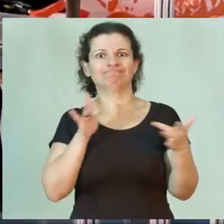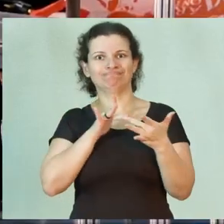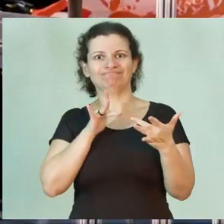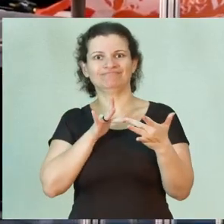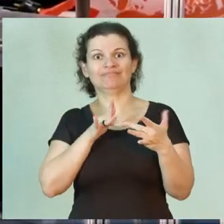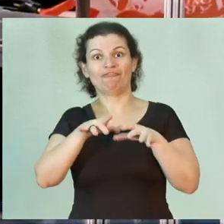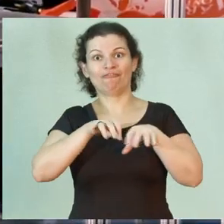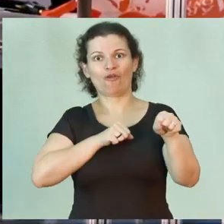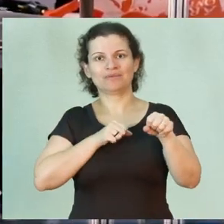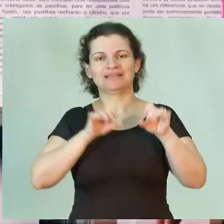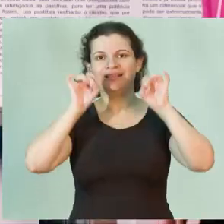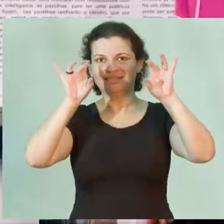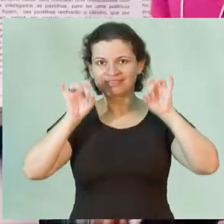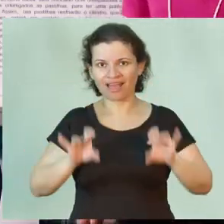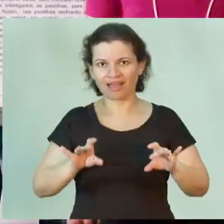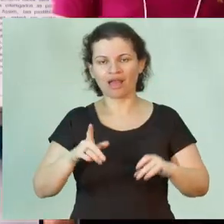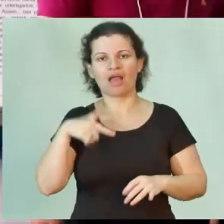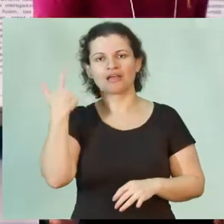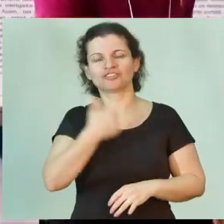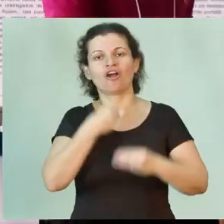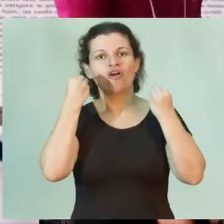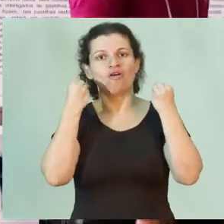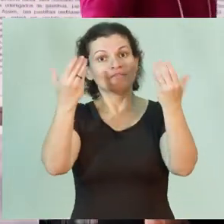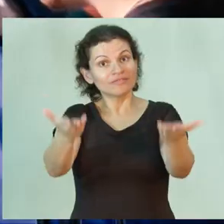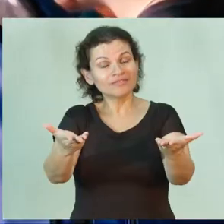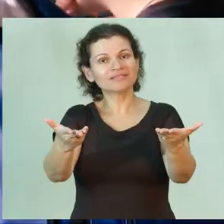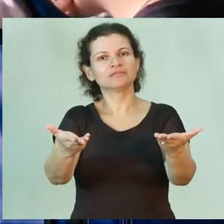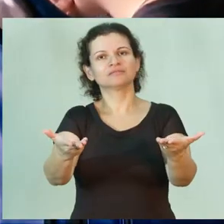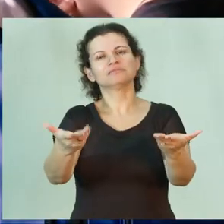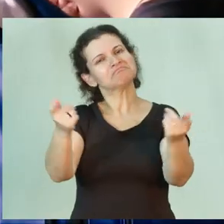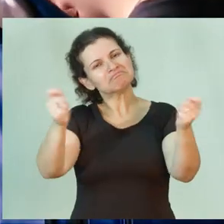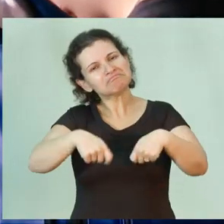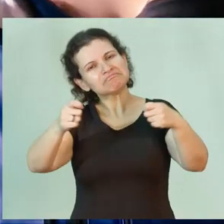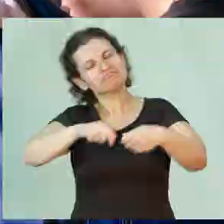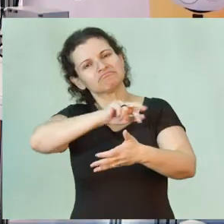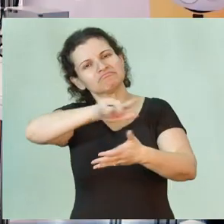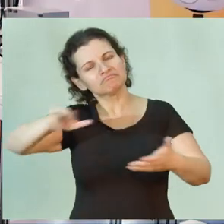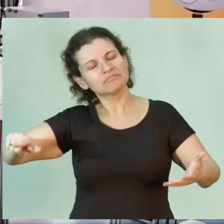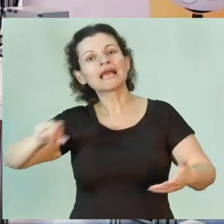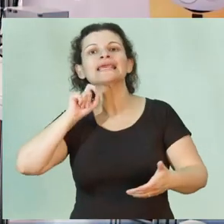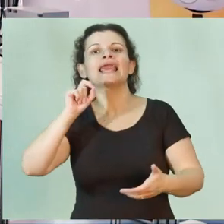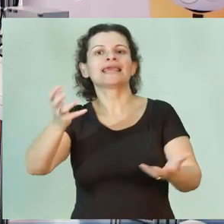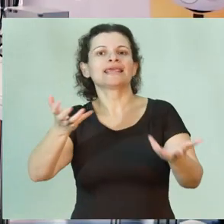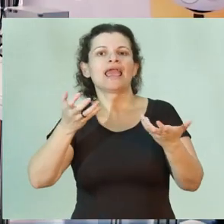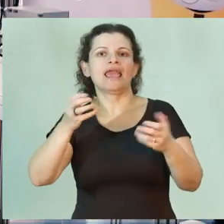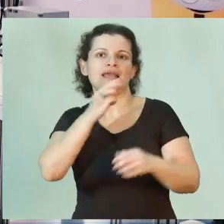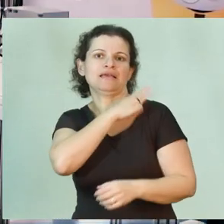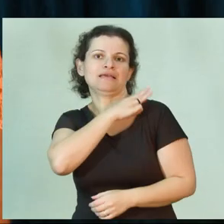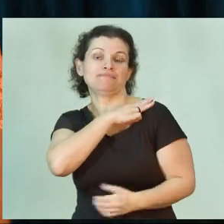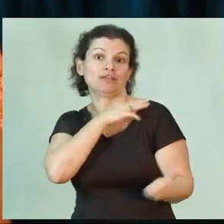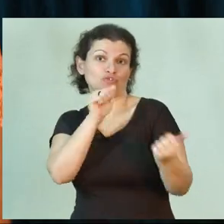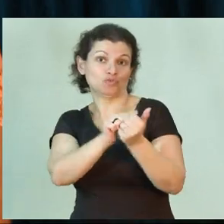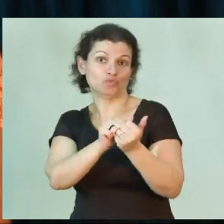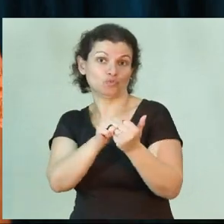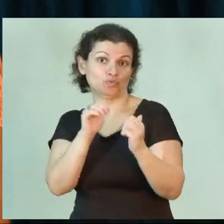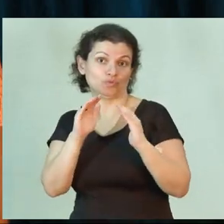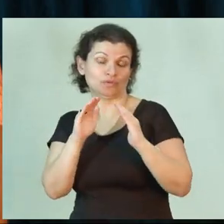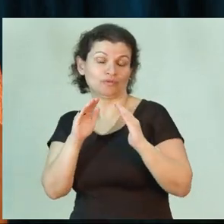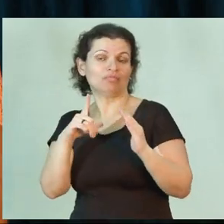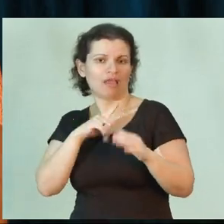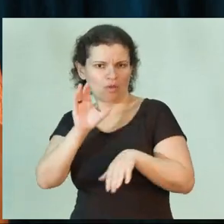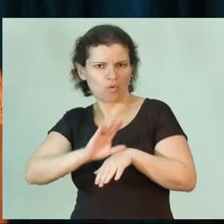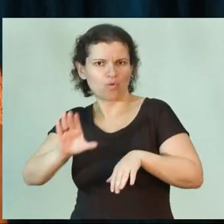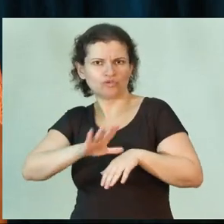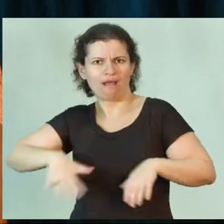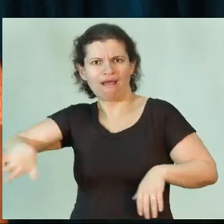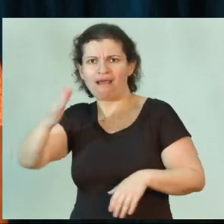Nessa formação técnica, a gente vai oferecer muitas possibilidades. Então, para quem quer fazer o ensino médio junto, tem cursos